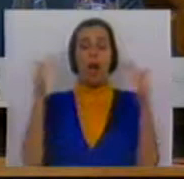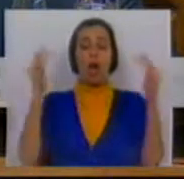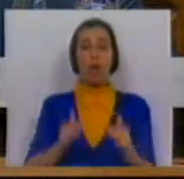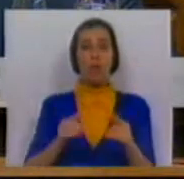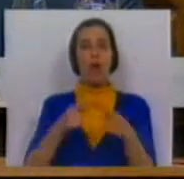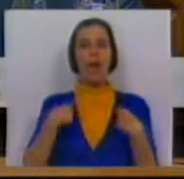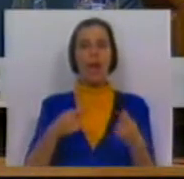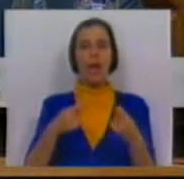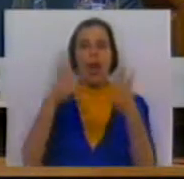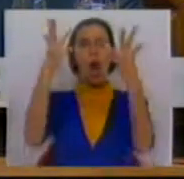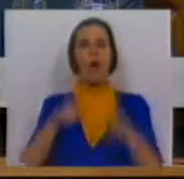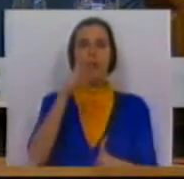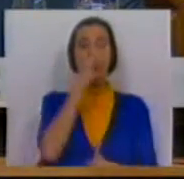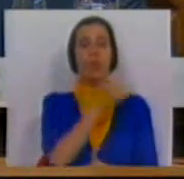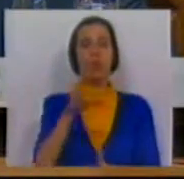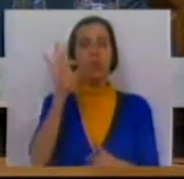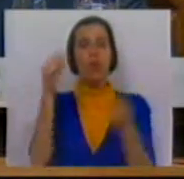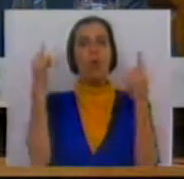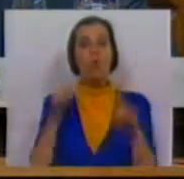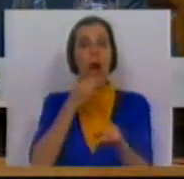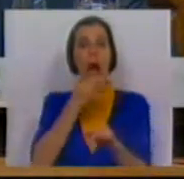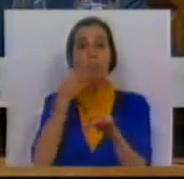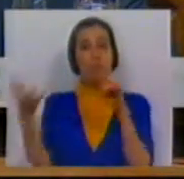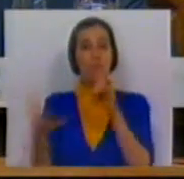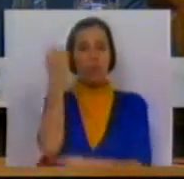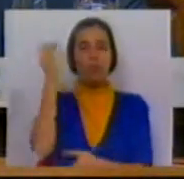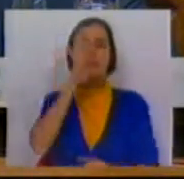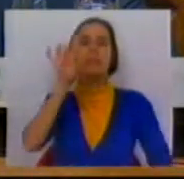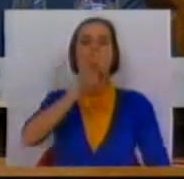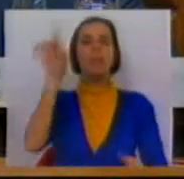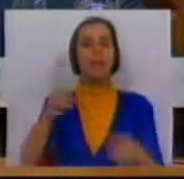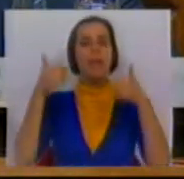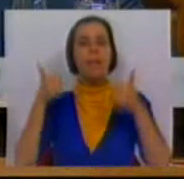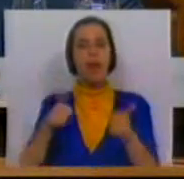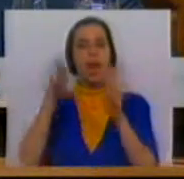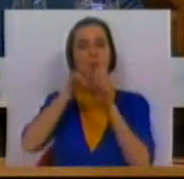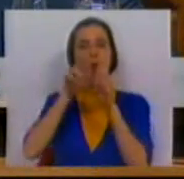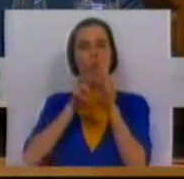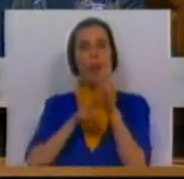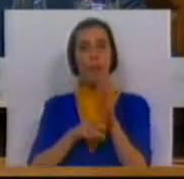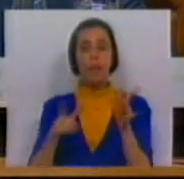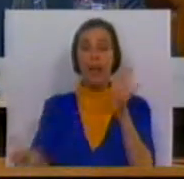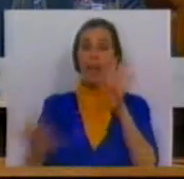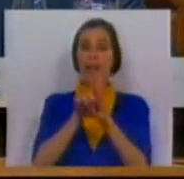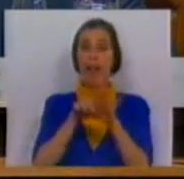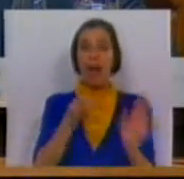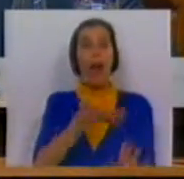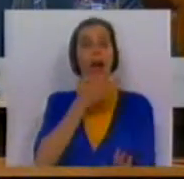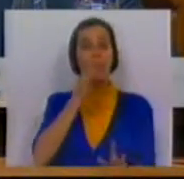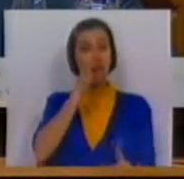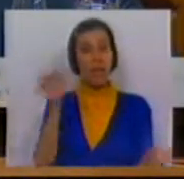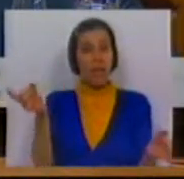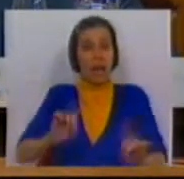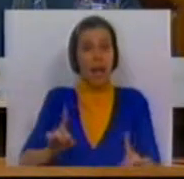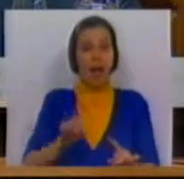no Orçamento de Estado de 2014 só será bem sucedida se for bem regulamentada esta legislação. Caso